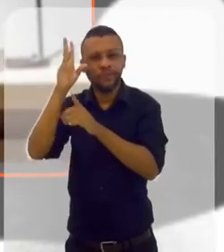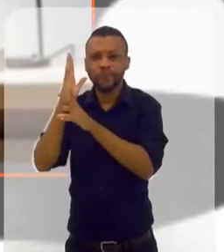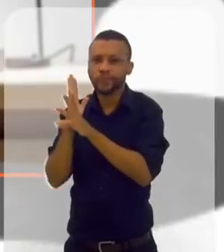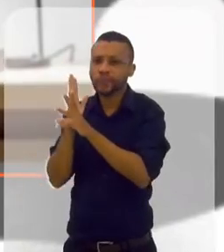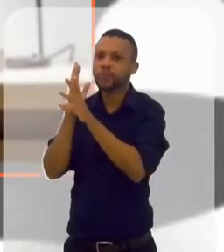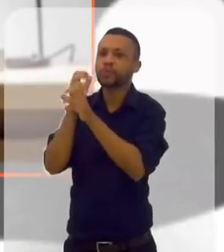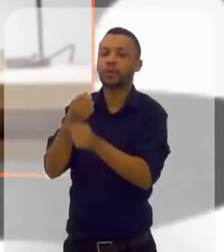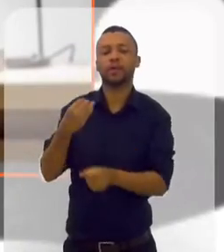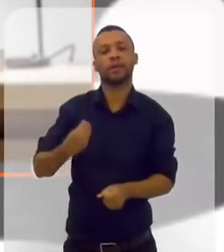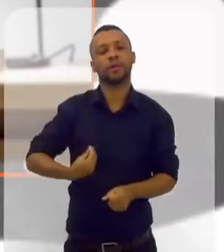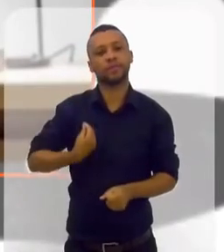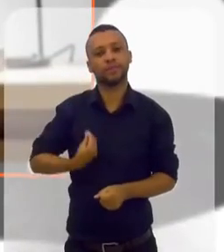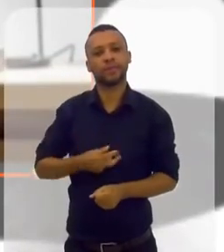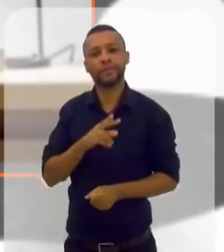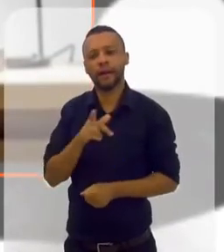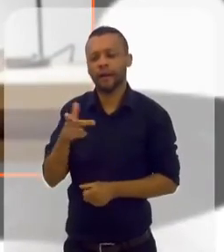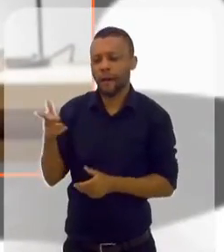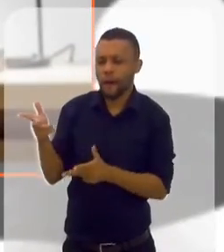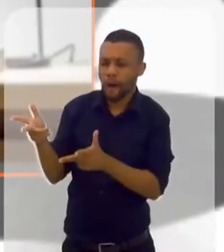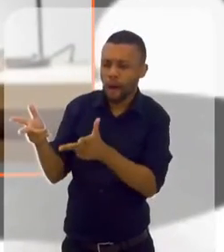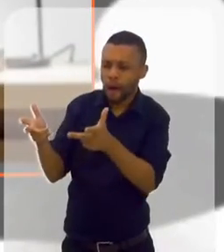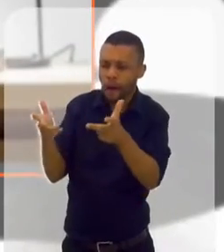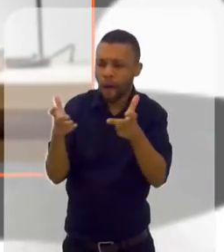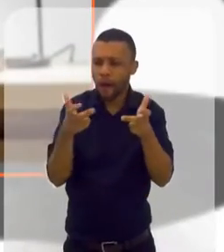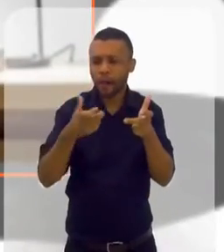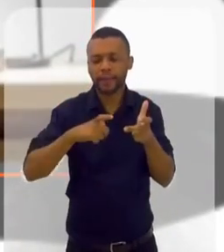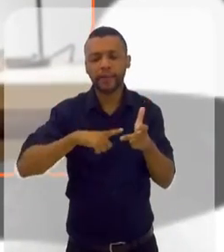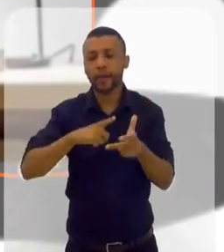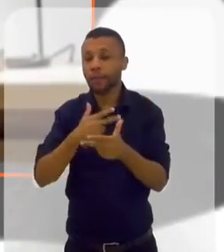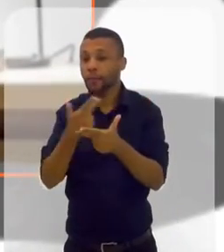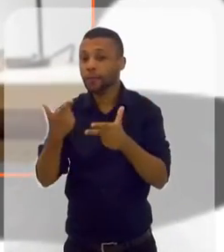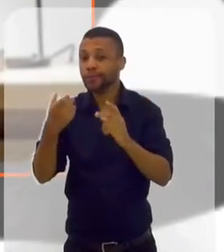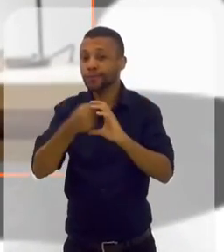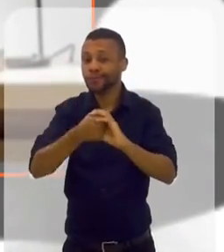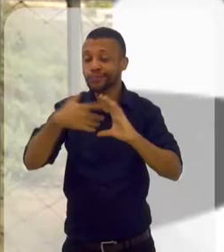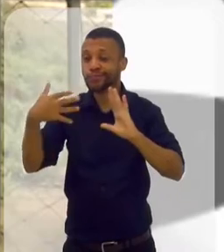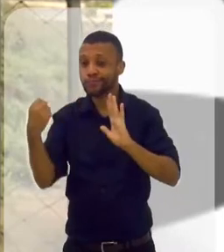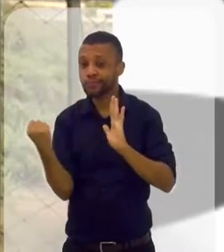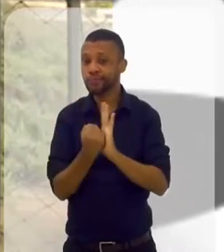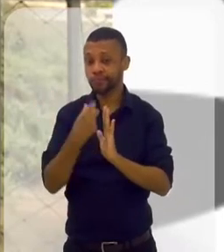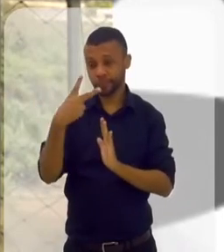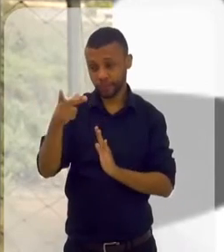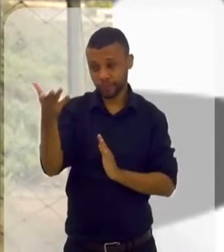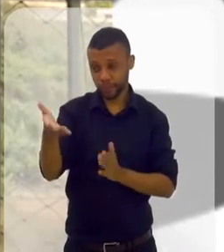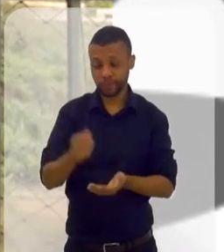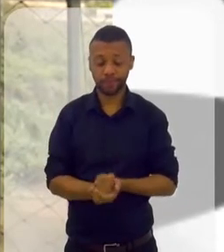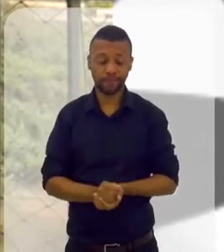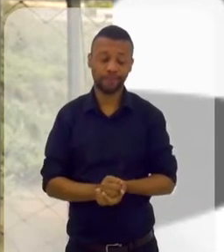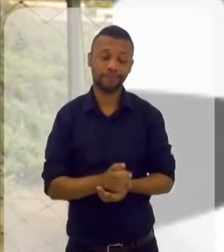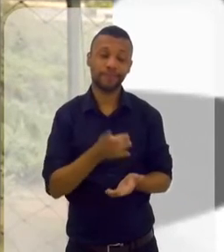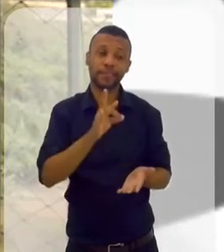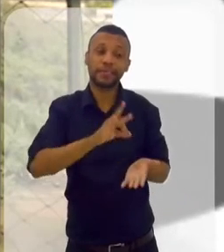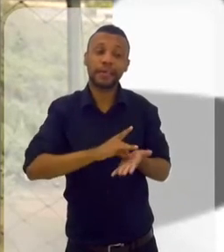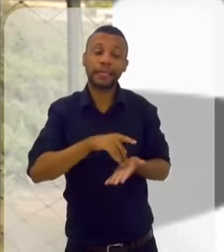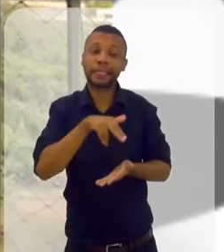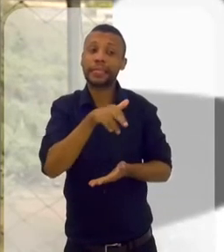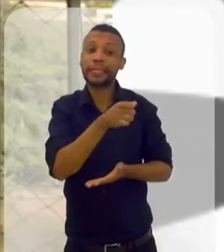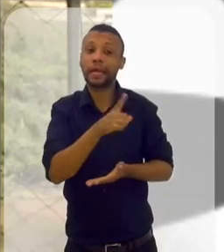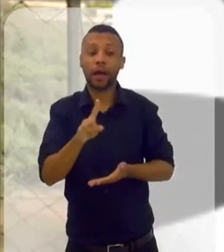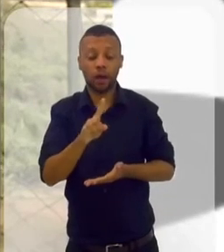histórias de vida. Você vai pescando. Tem uma coisa muito Sibeli nisso, né? Na verdade, não.